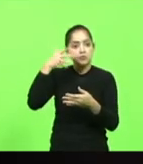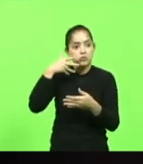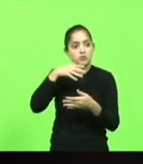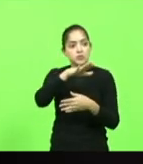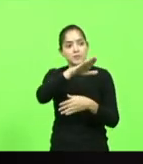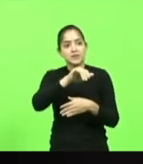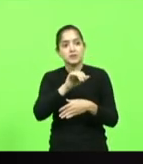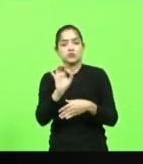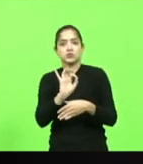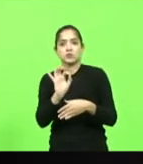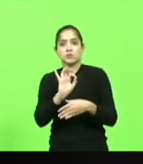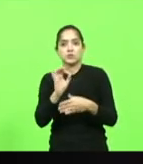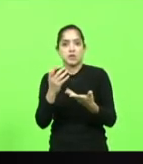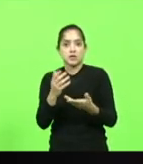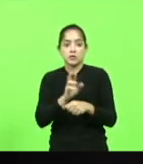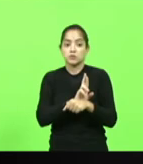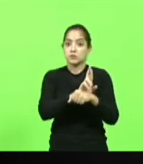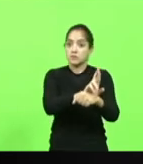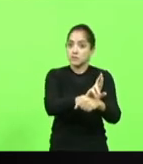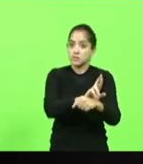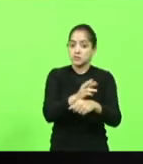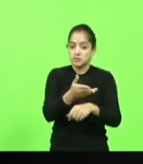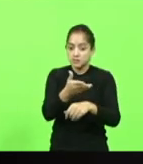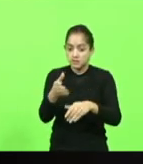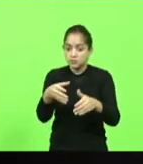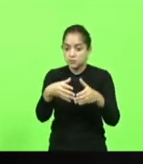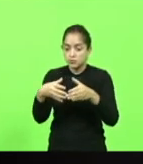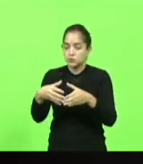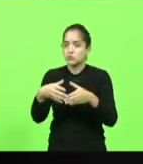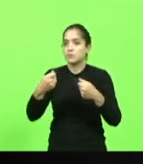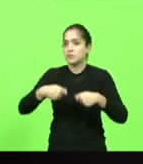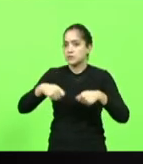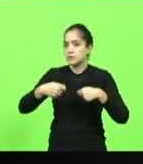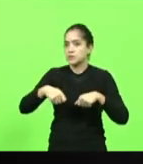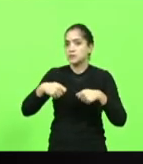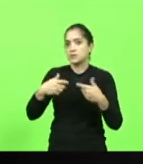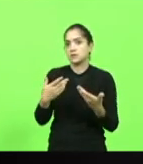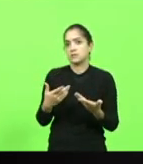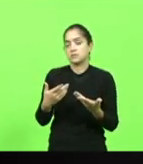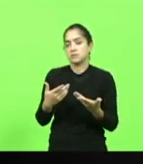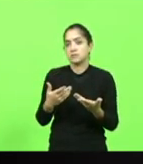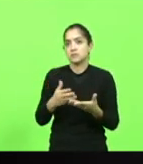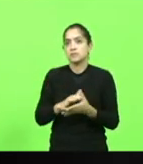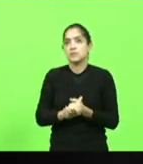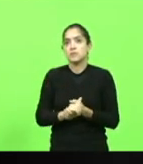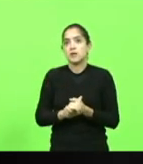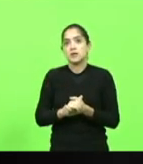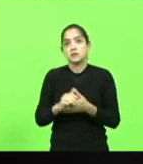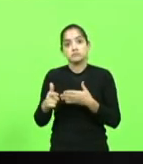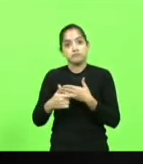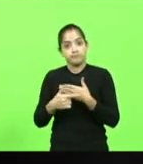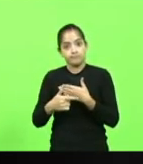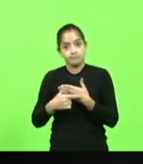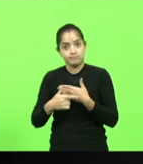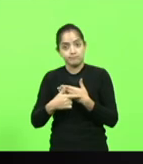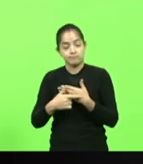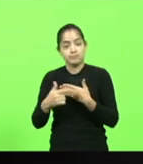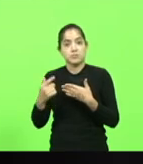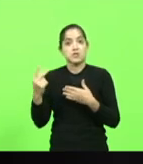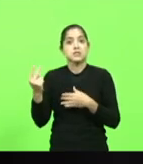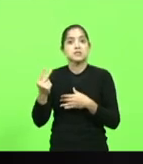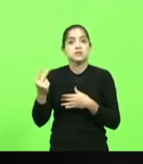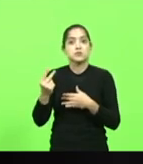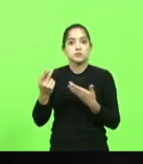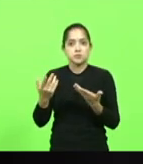os representantes dos órgãos então esse é um papel segundo papel a gente